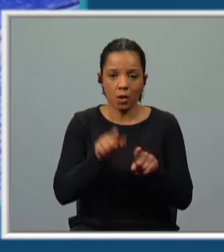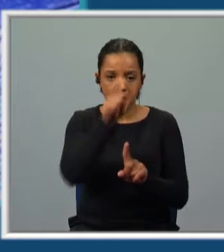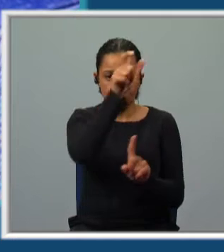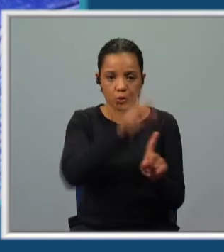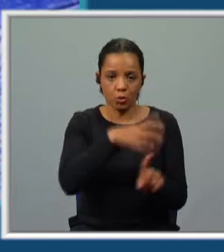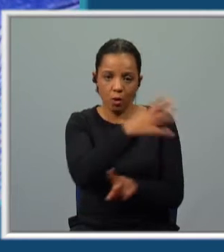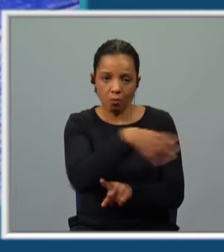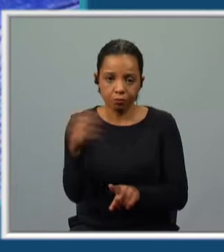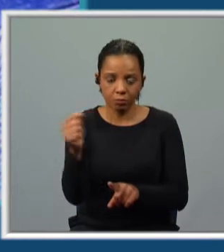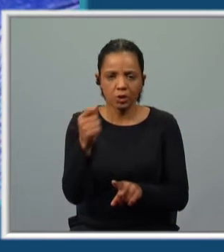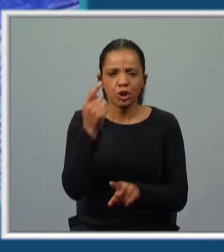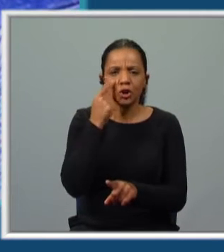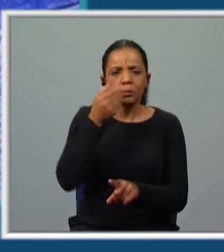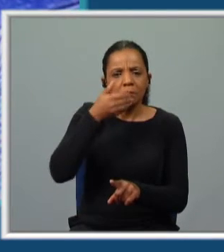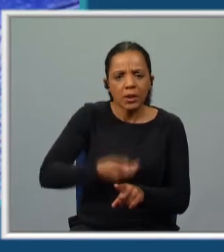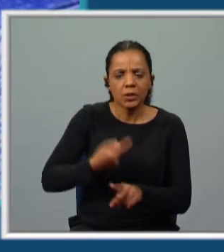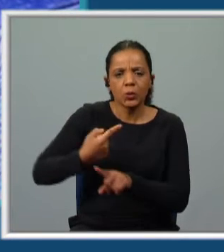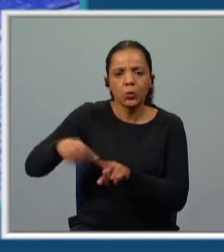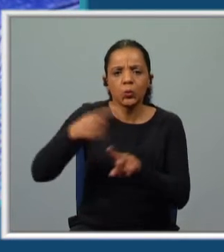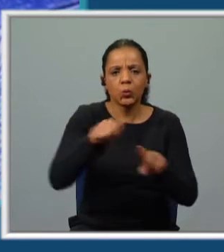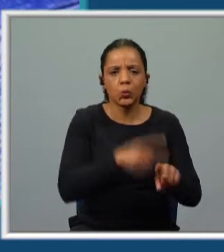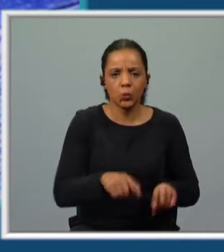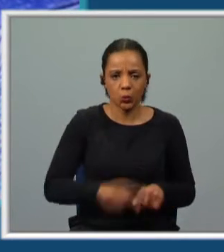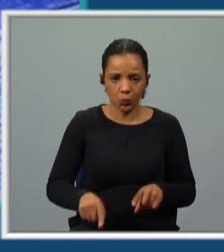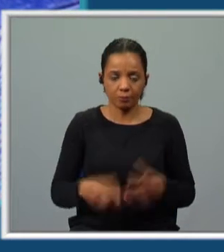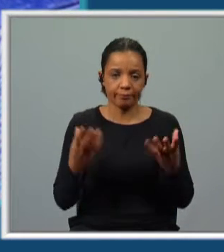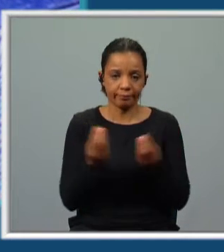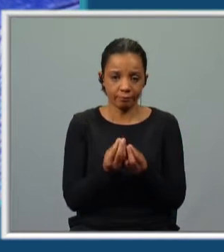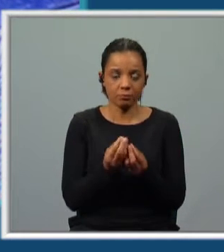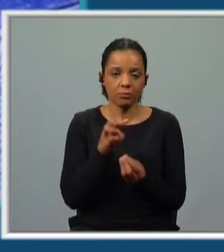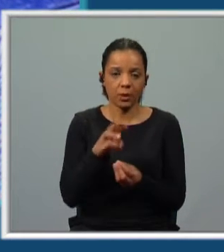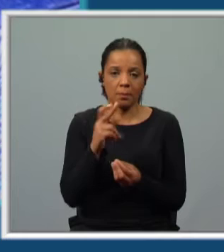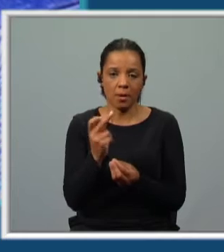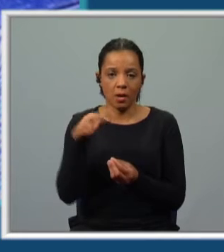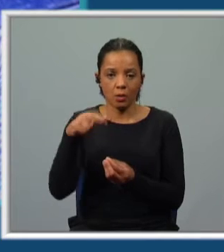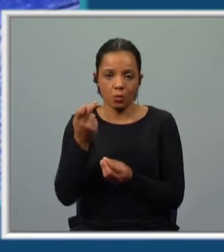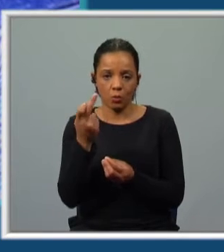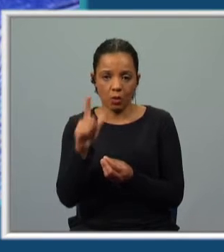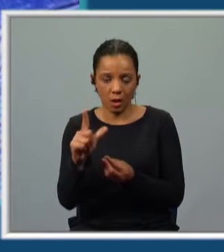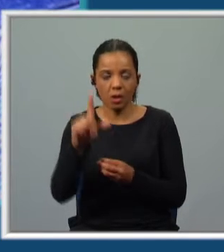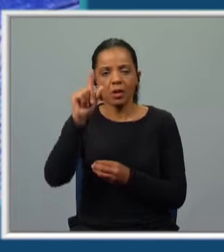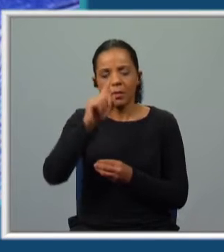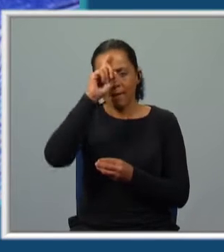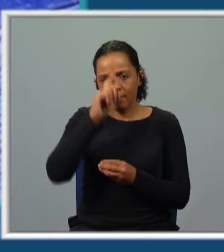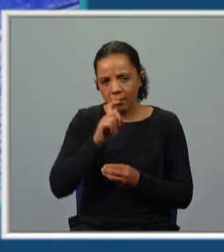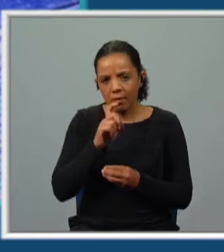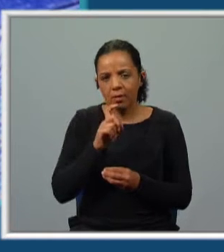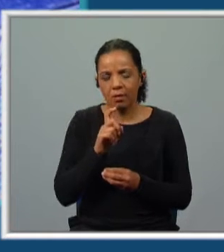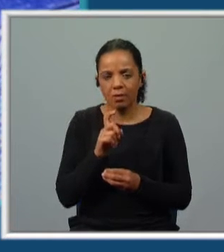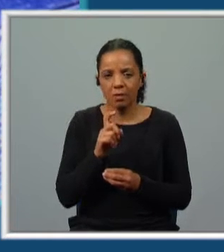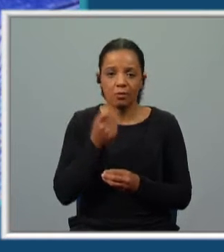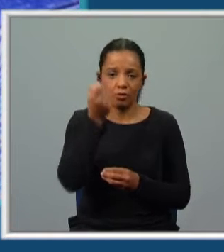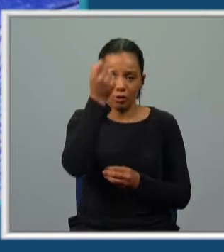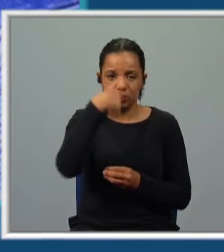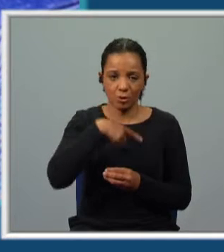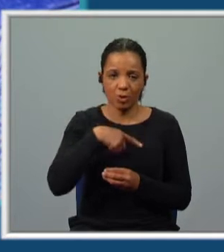Portanto, estas experiências e experiências que ele teve, entretanto, a bordo com este náufrago, com Manuel. Mas também vai recordar uma